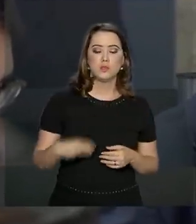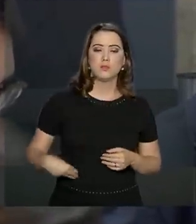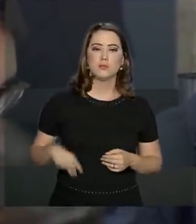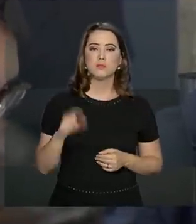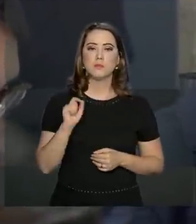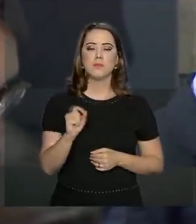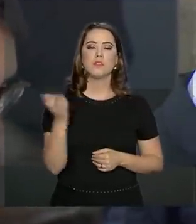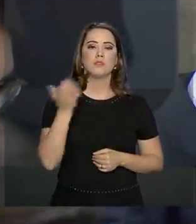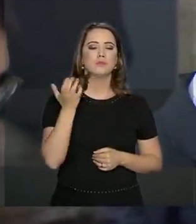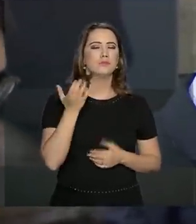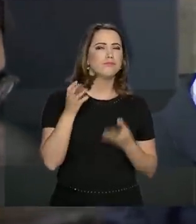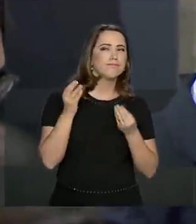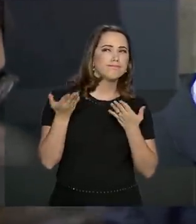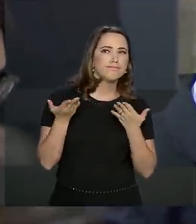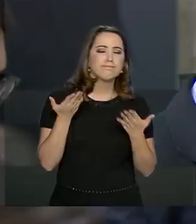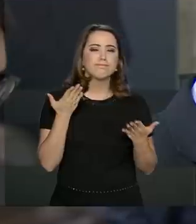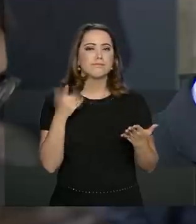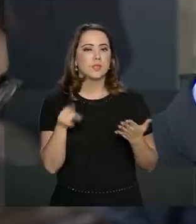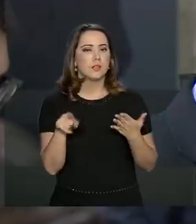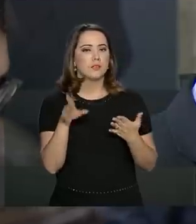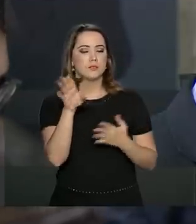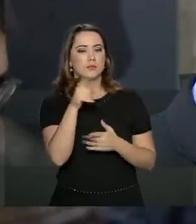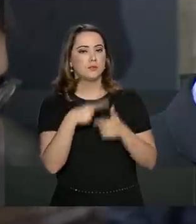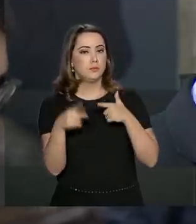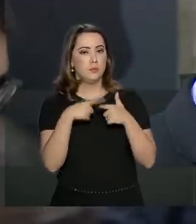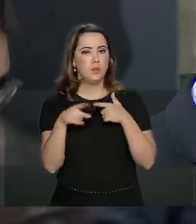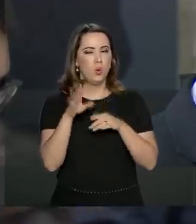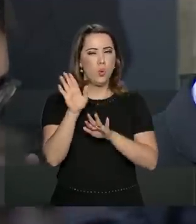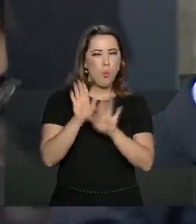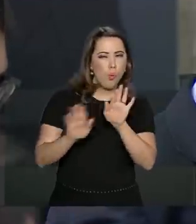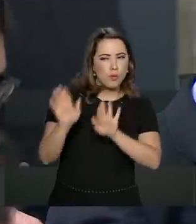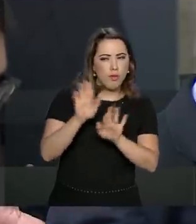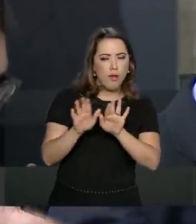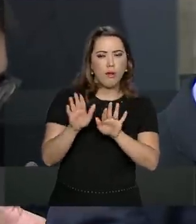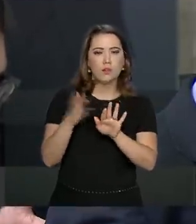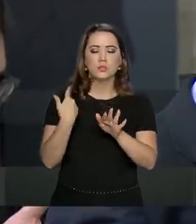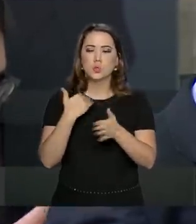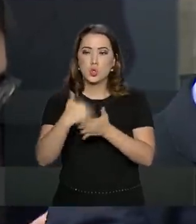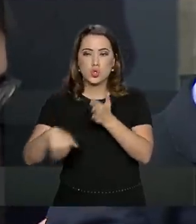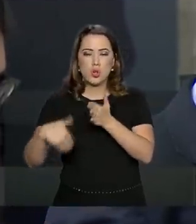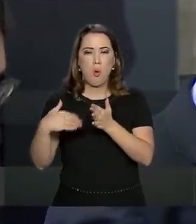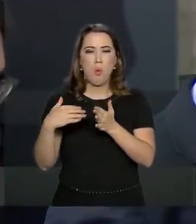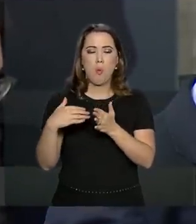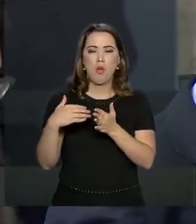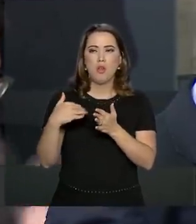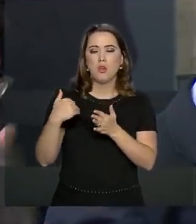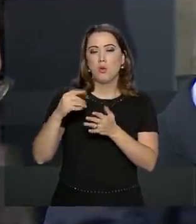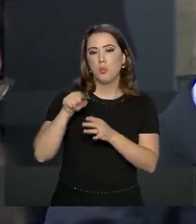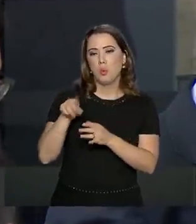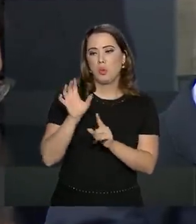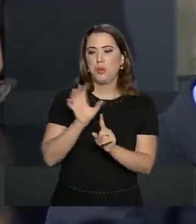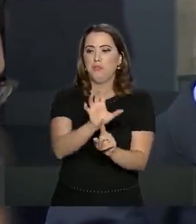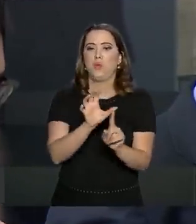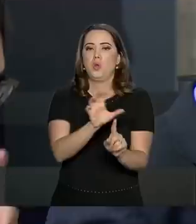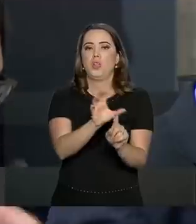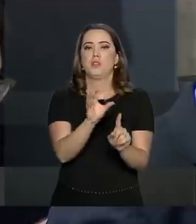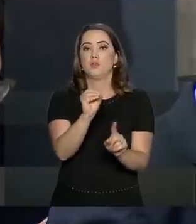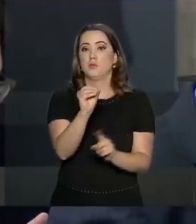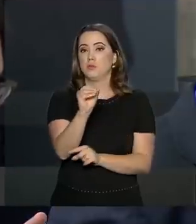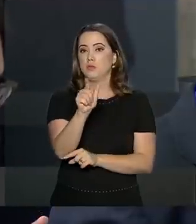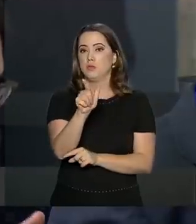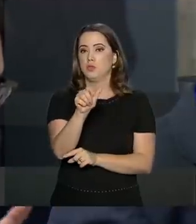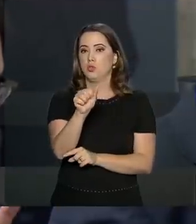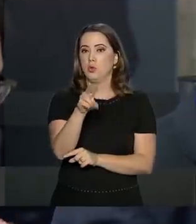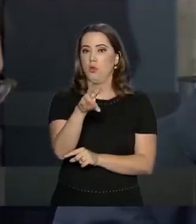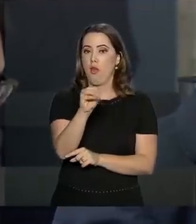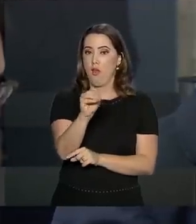tentar, de alguma forma, tratar essa questão com mais cuidado, tirar um pouco da, digamos, influência de Olavo de Carvalho